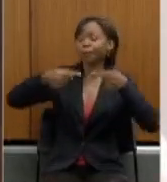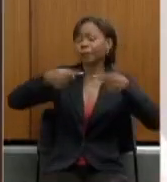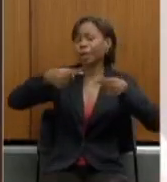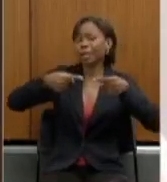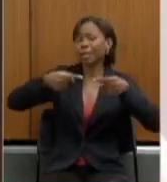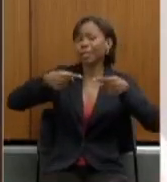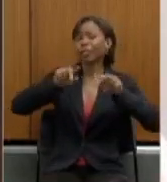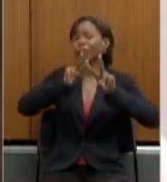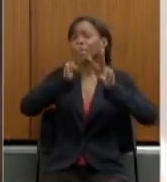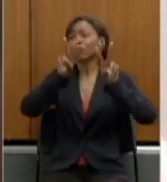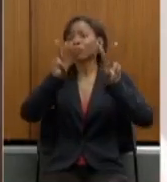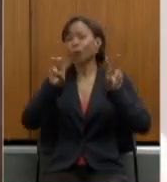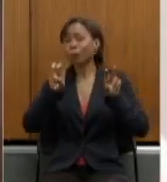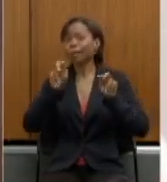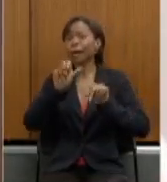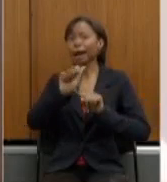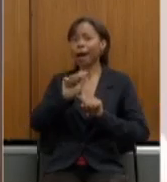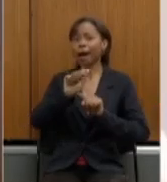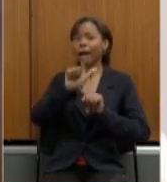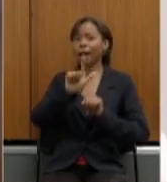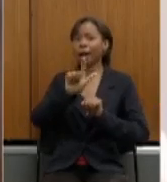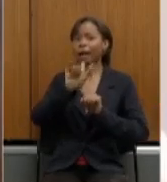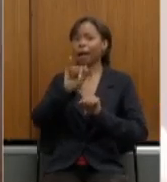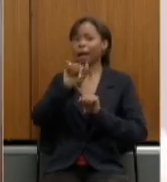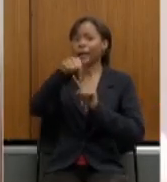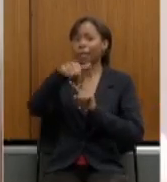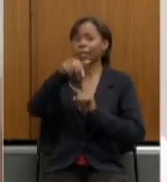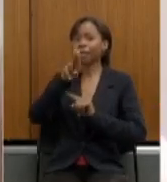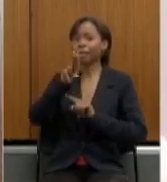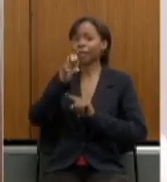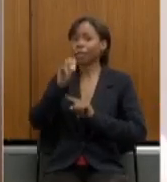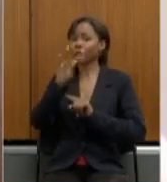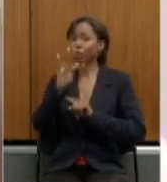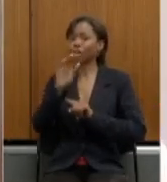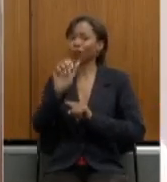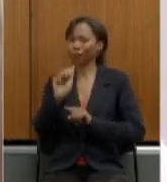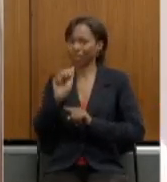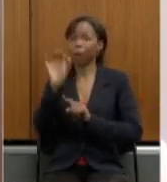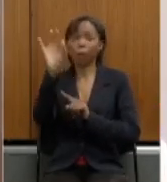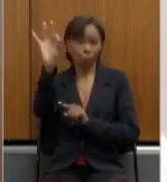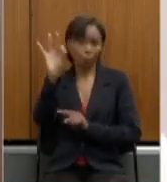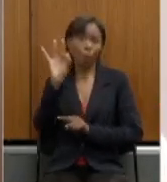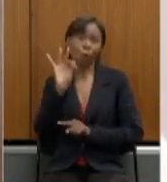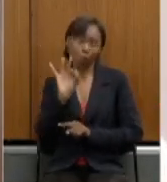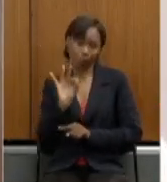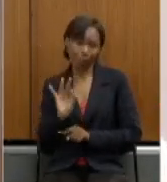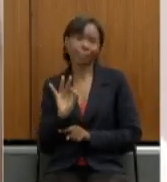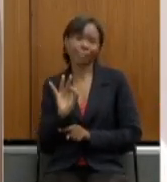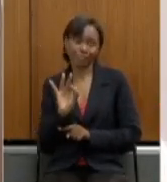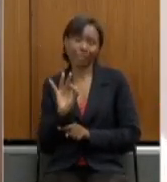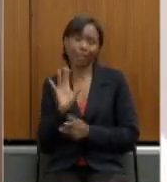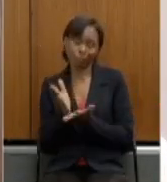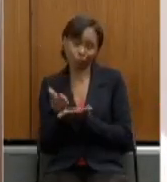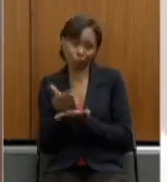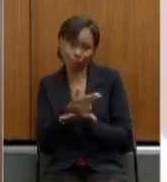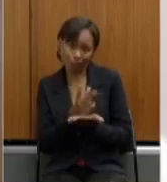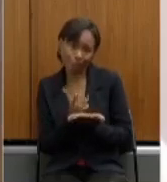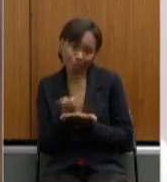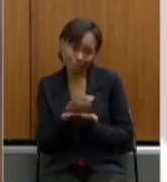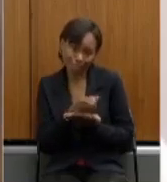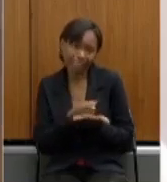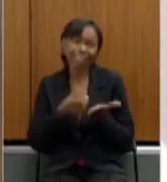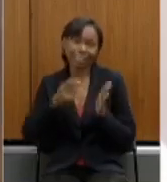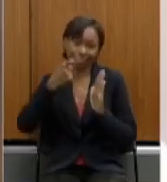alíquotas, que os senhores já conhecem, né? A questão das alíquotas está sendo hoje a principal forma do